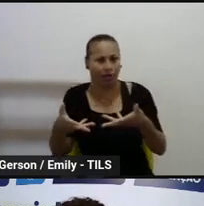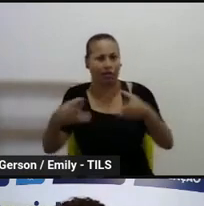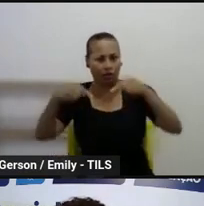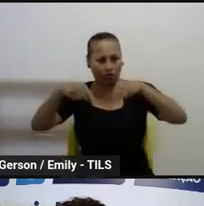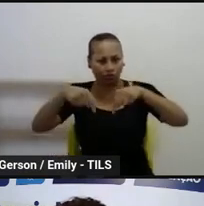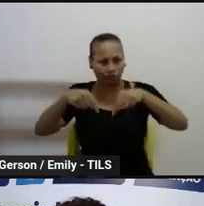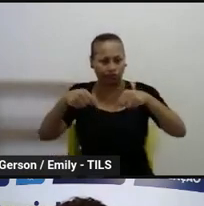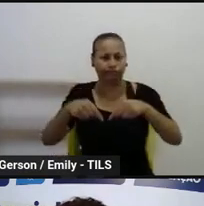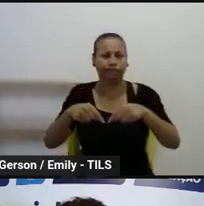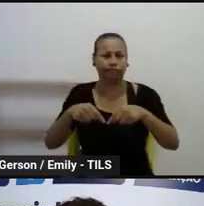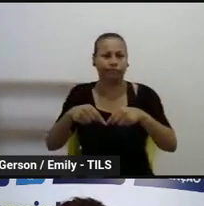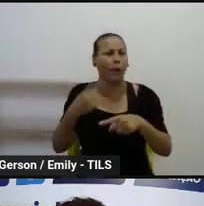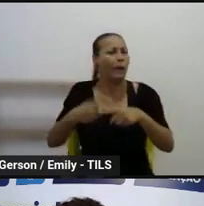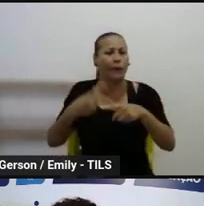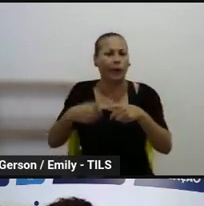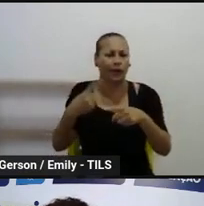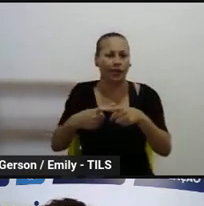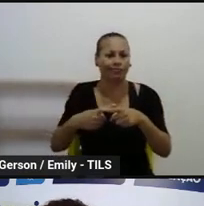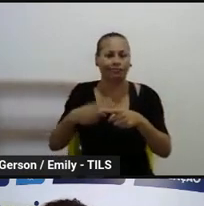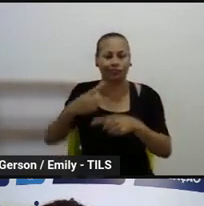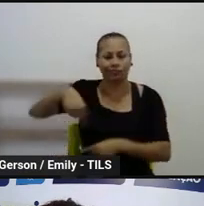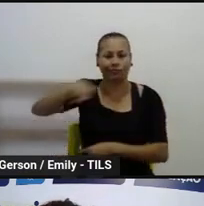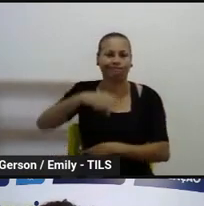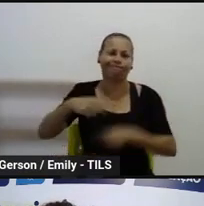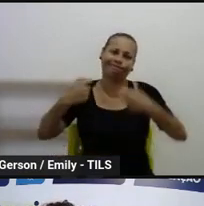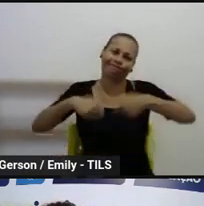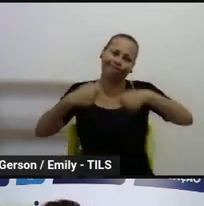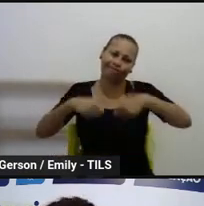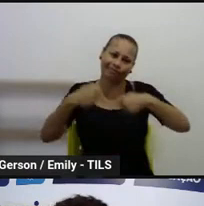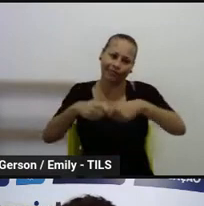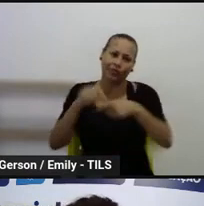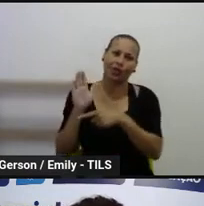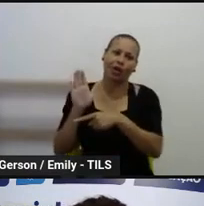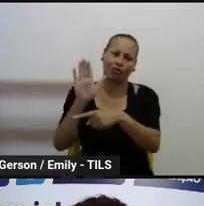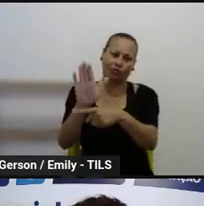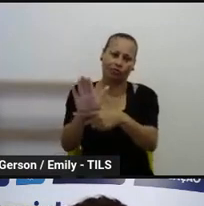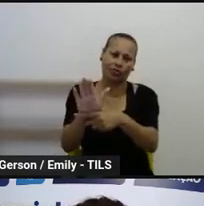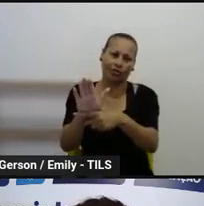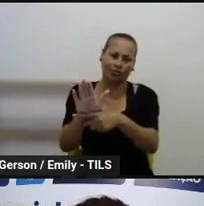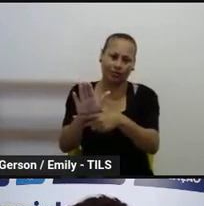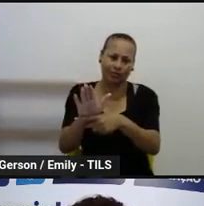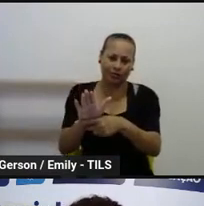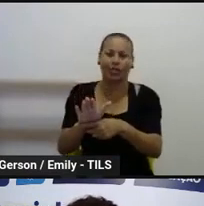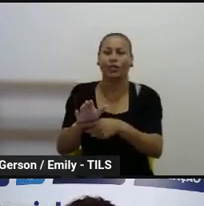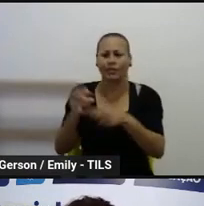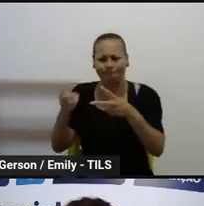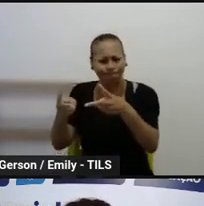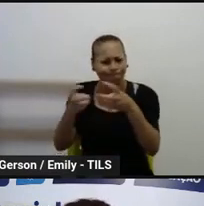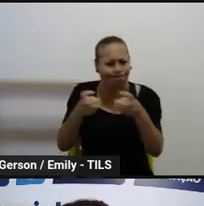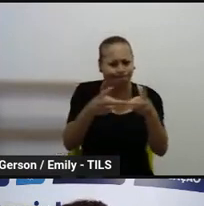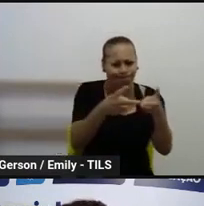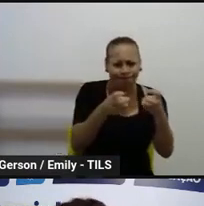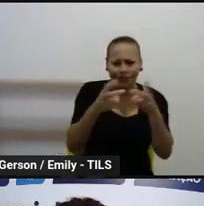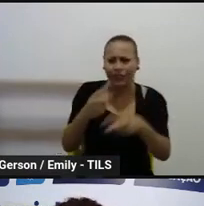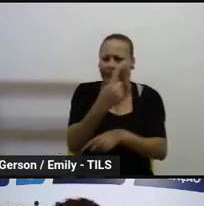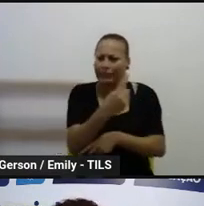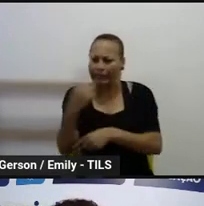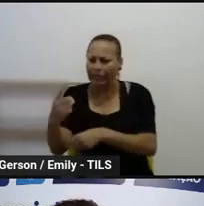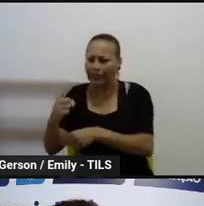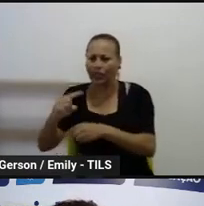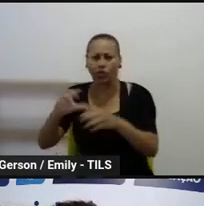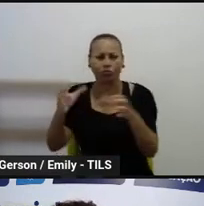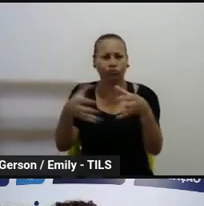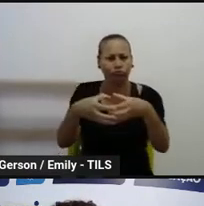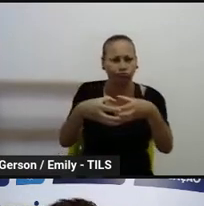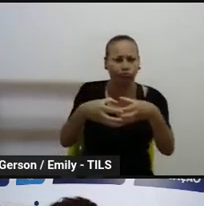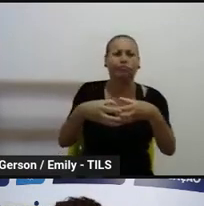porque nós precisamos intervir de acordo com a realidade de cada comunidade, de cada